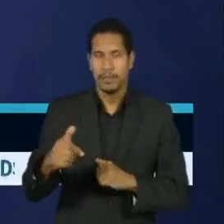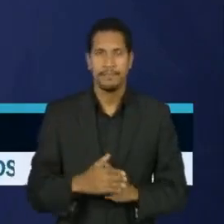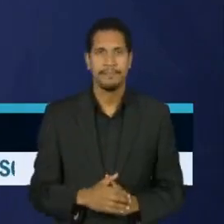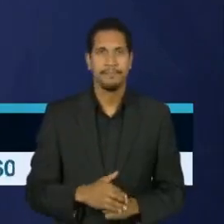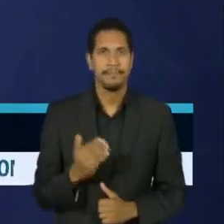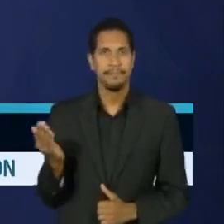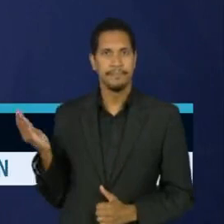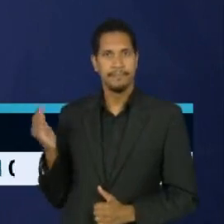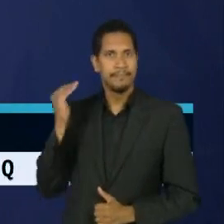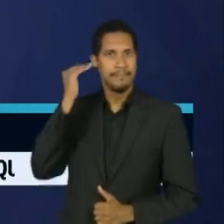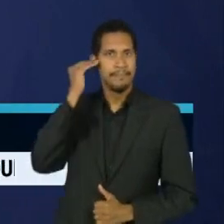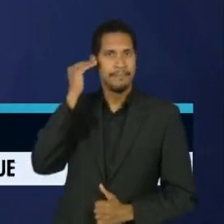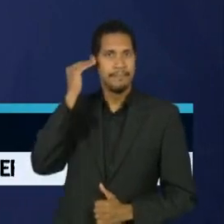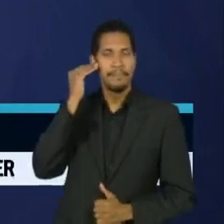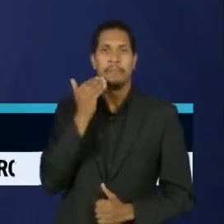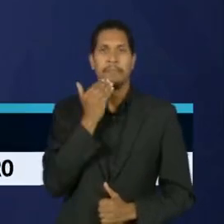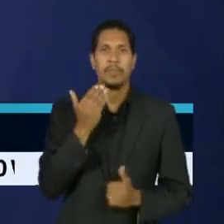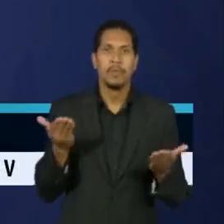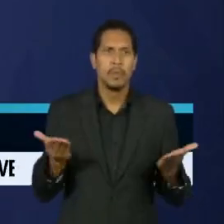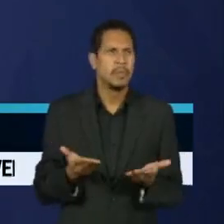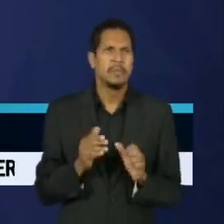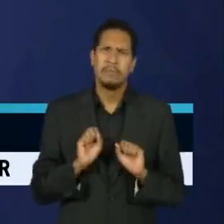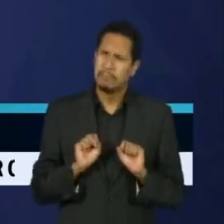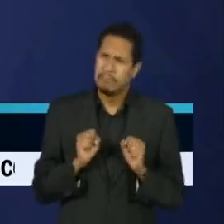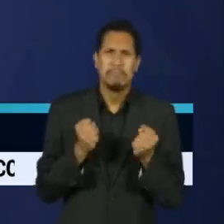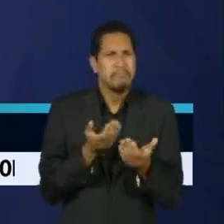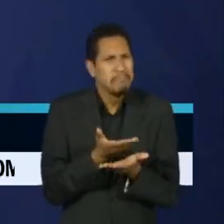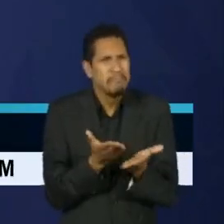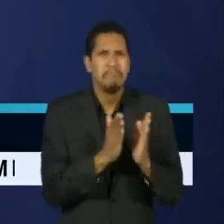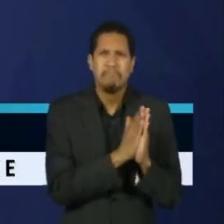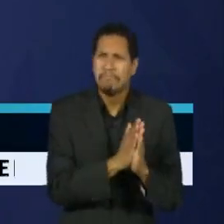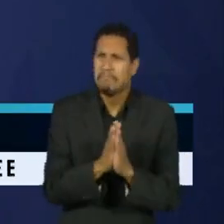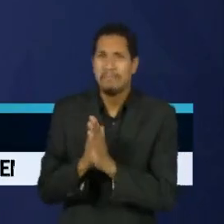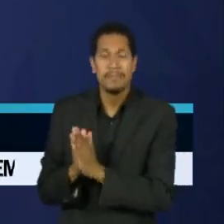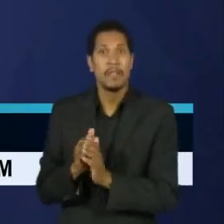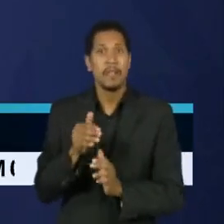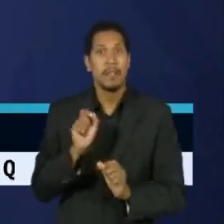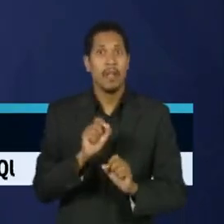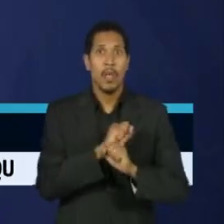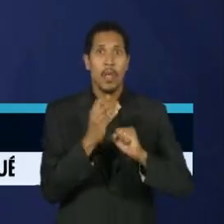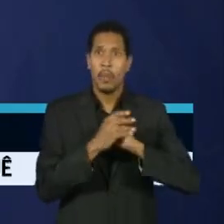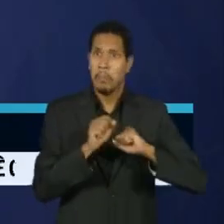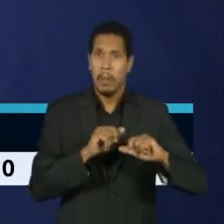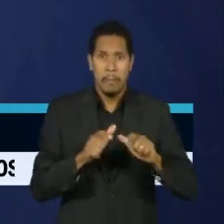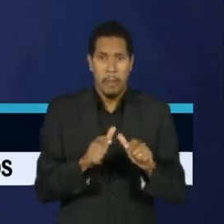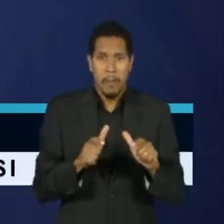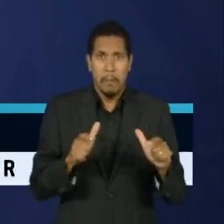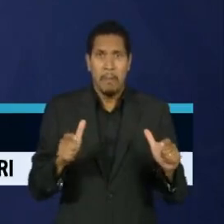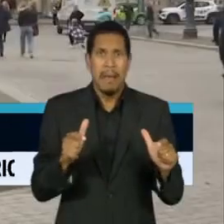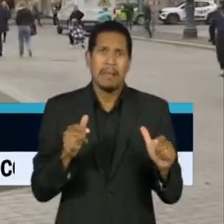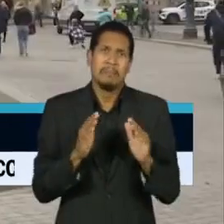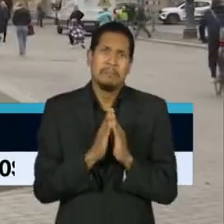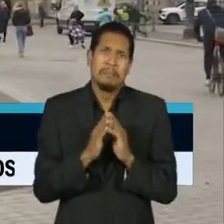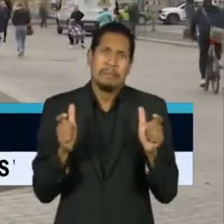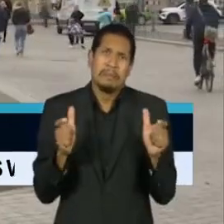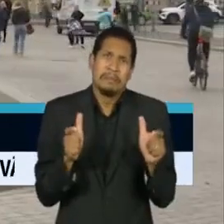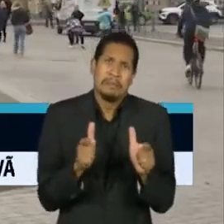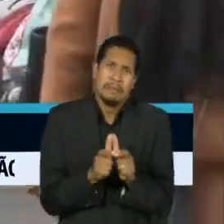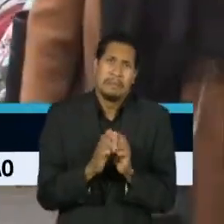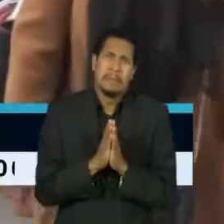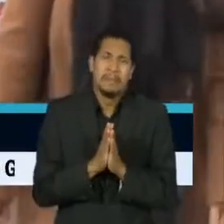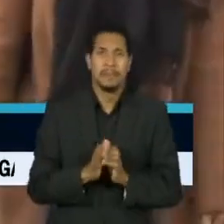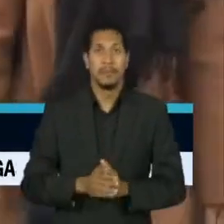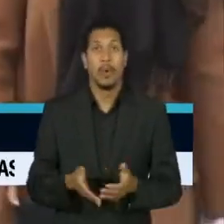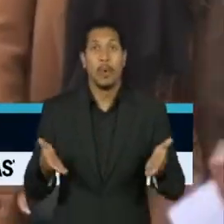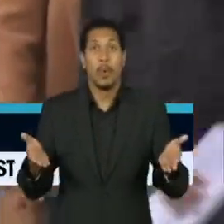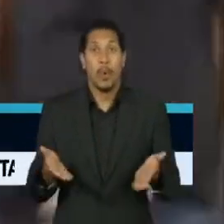Angela Merkel pediu hoje esforço nacional para evitar que os números de casos continuem crescendo. Só hoje